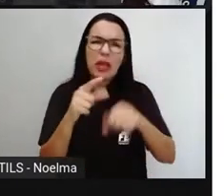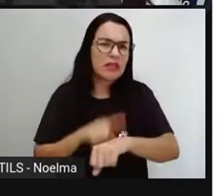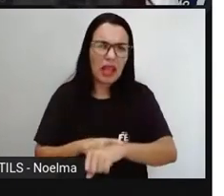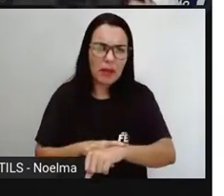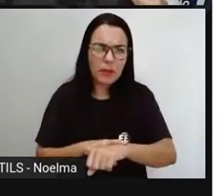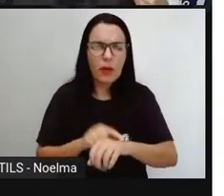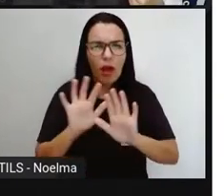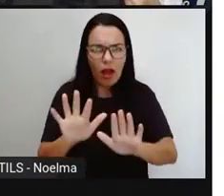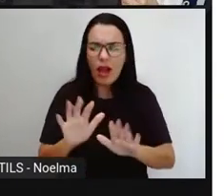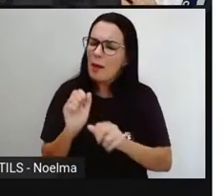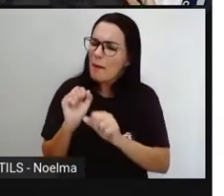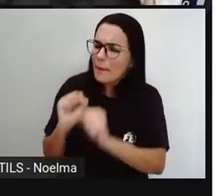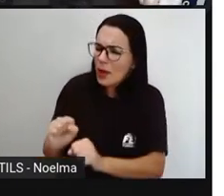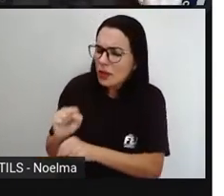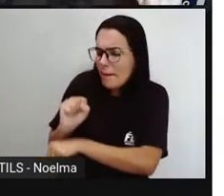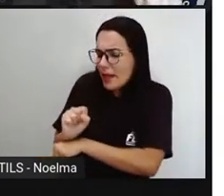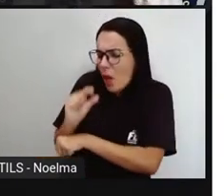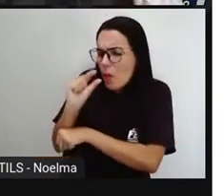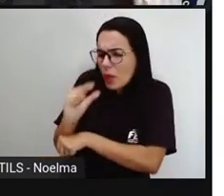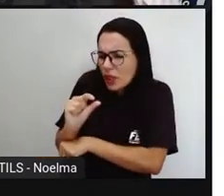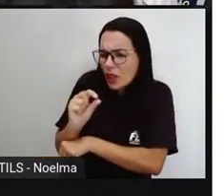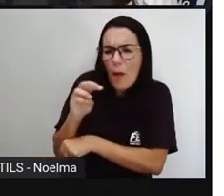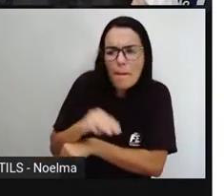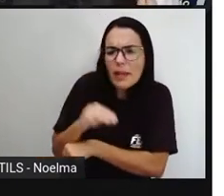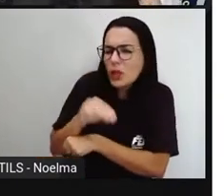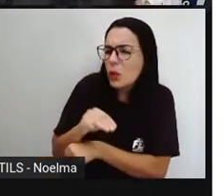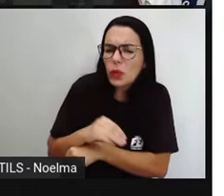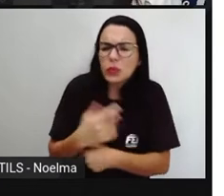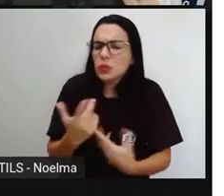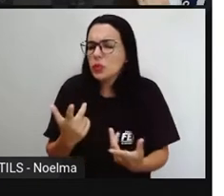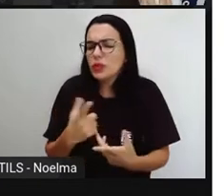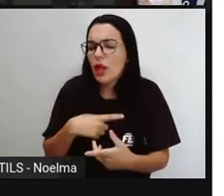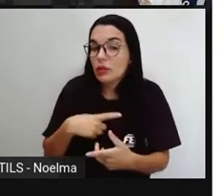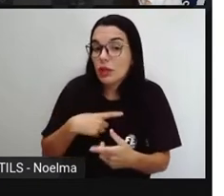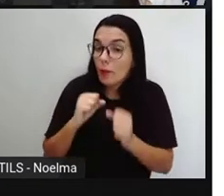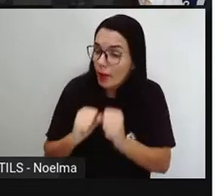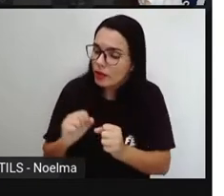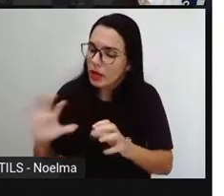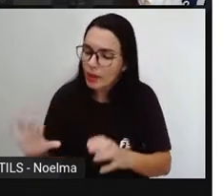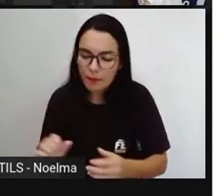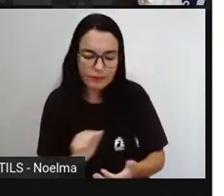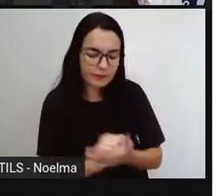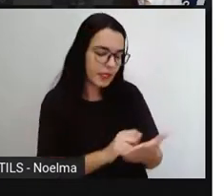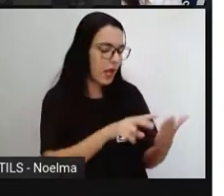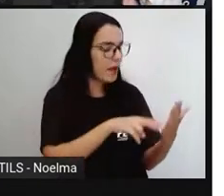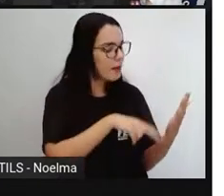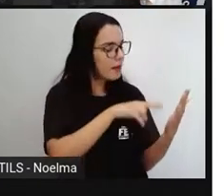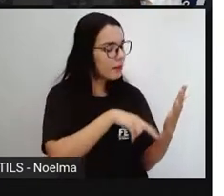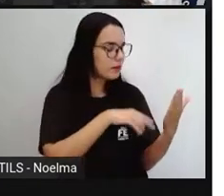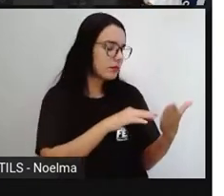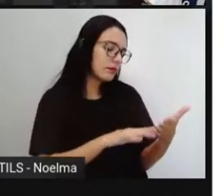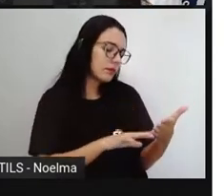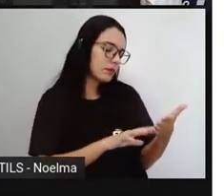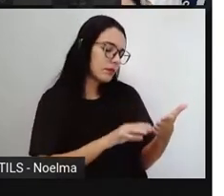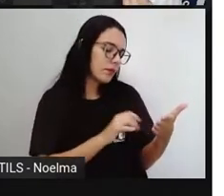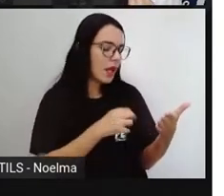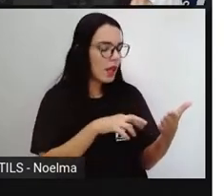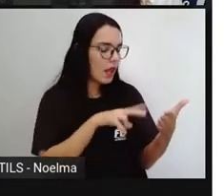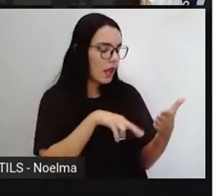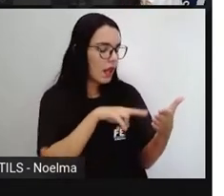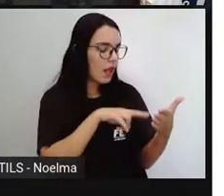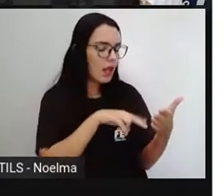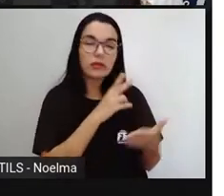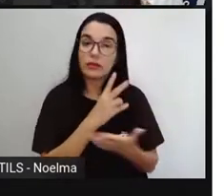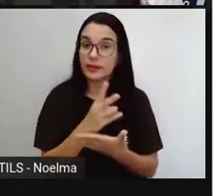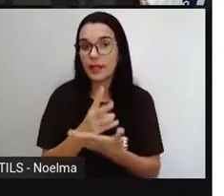alguns minutos, quando eu tiver mais tempo eu leio por mais tempo, mas tem que ser aí uma prática constante, eu tenho que ler